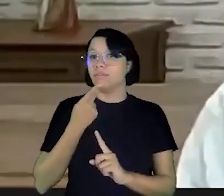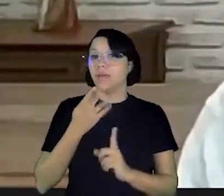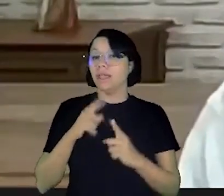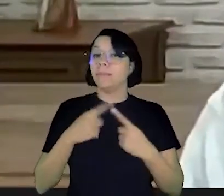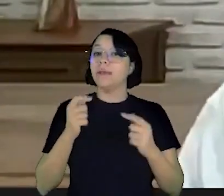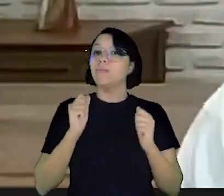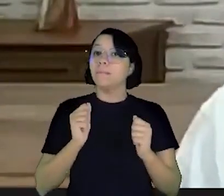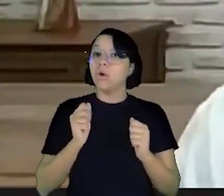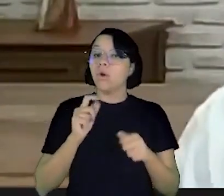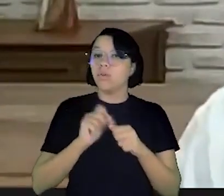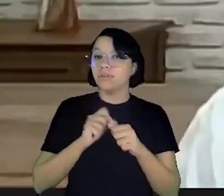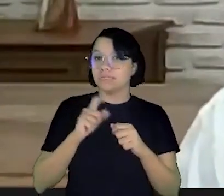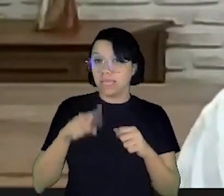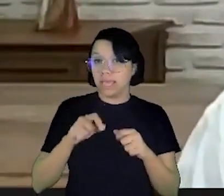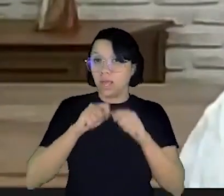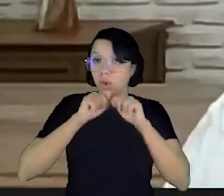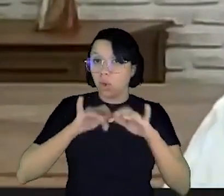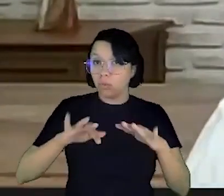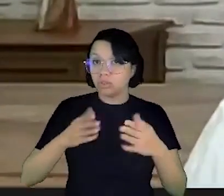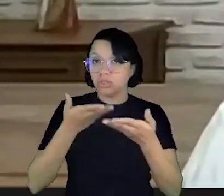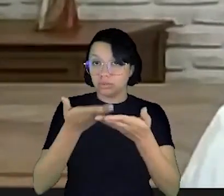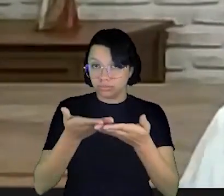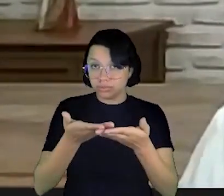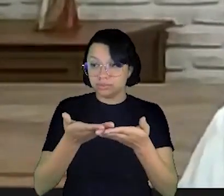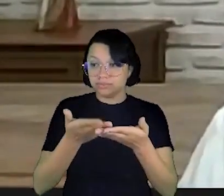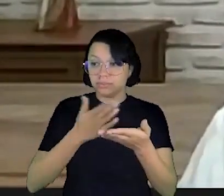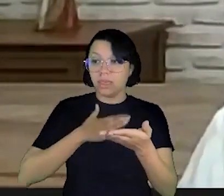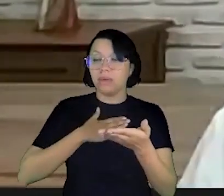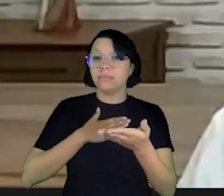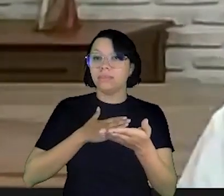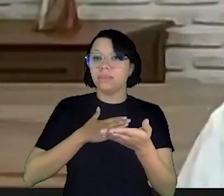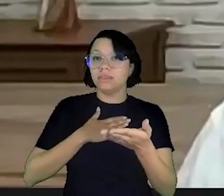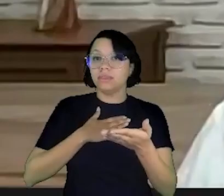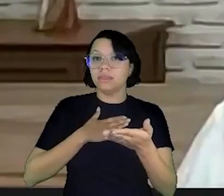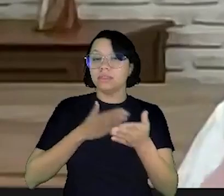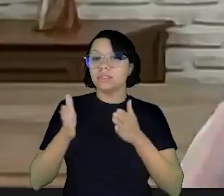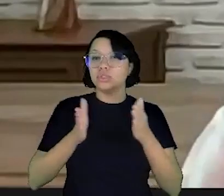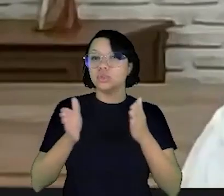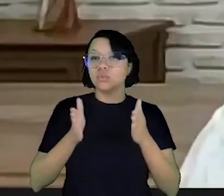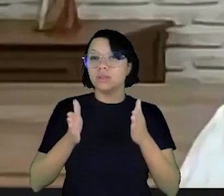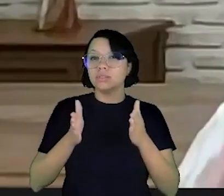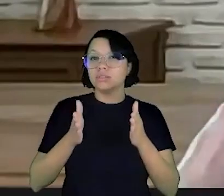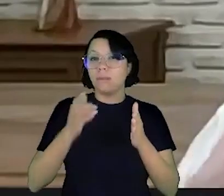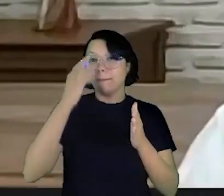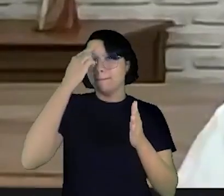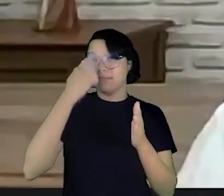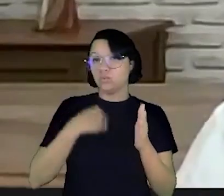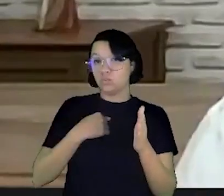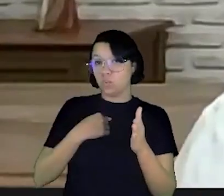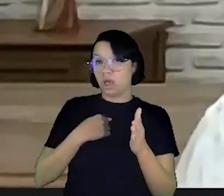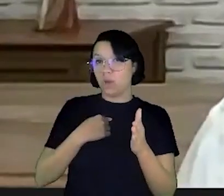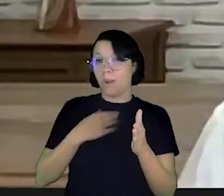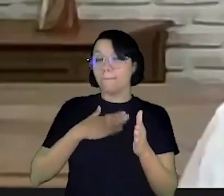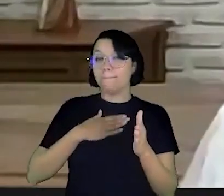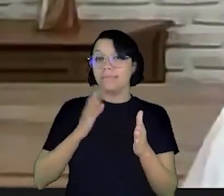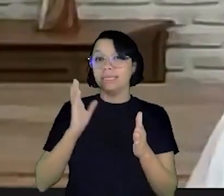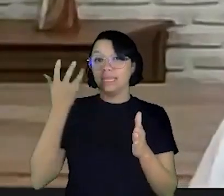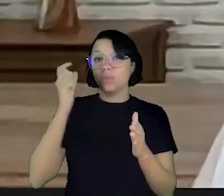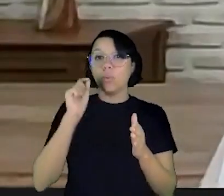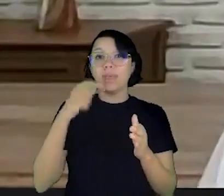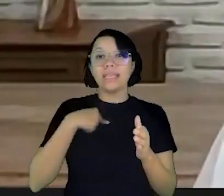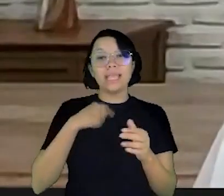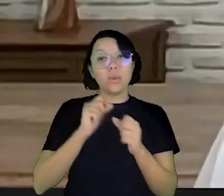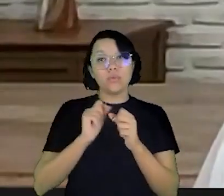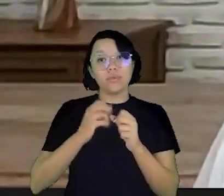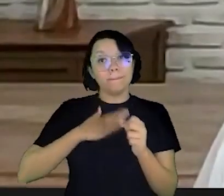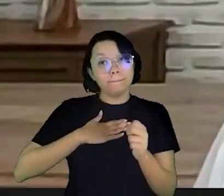a minha fala mas o que eu posso fazer é compartilhar com você a minha situação pessoal a